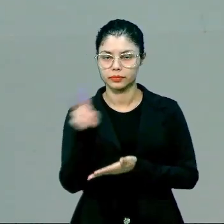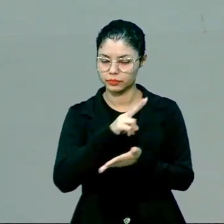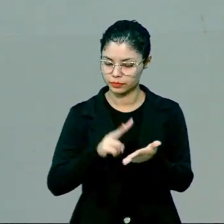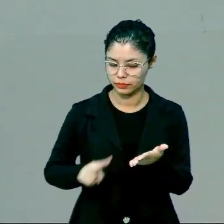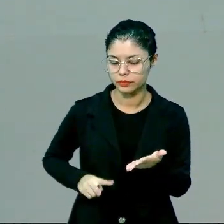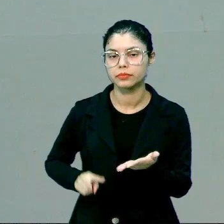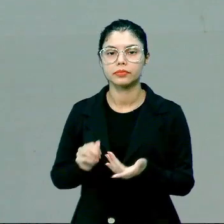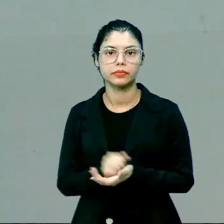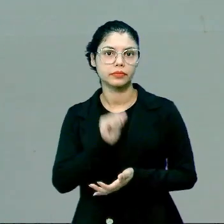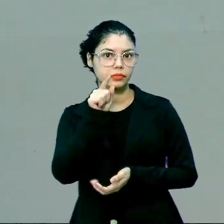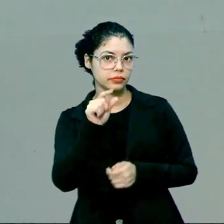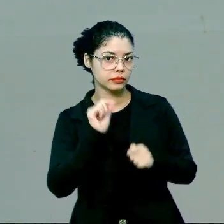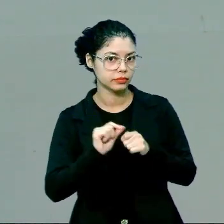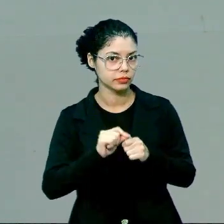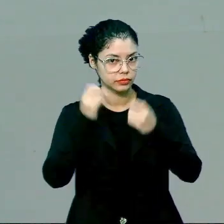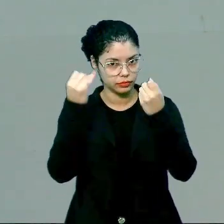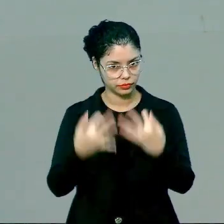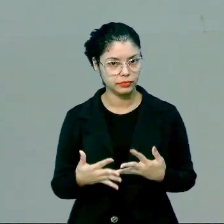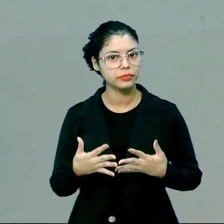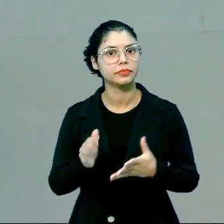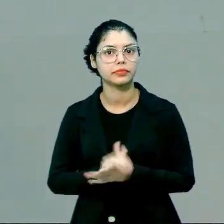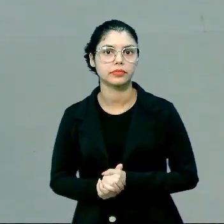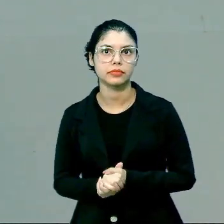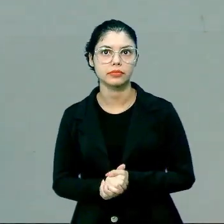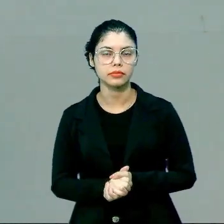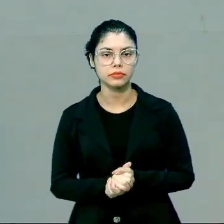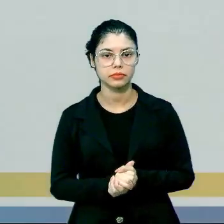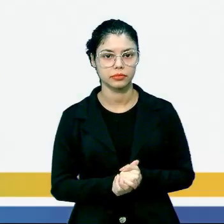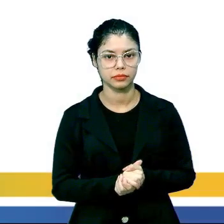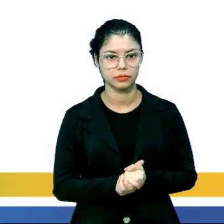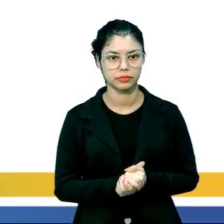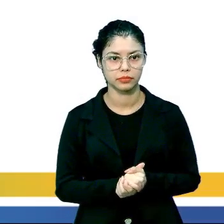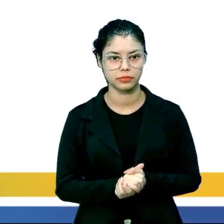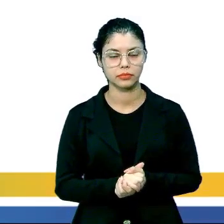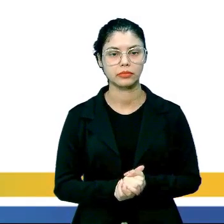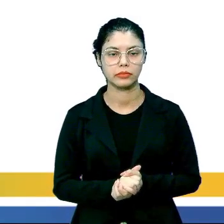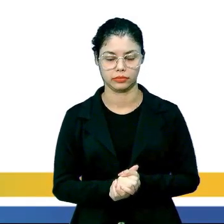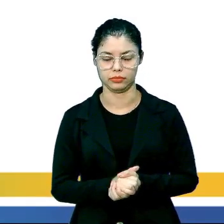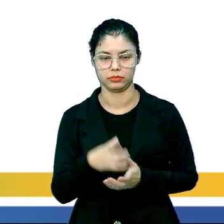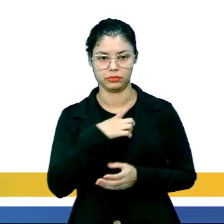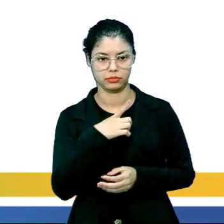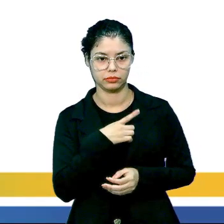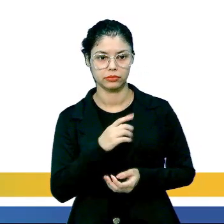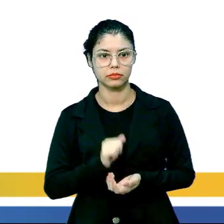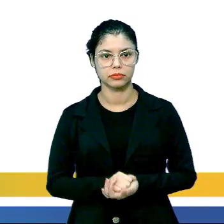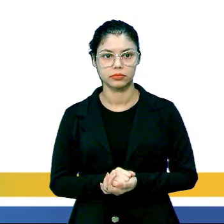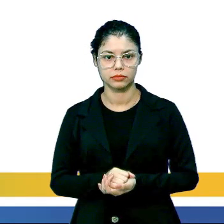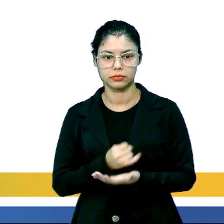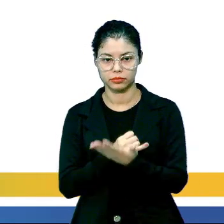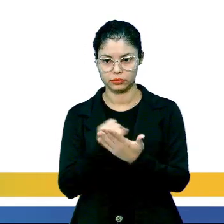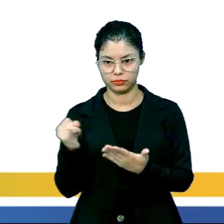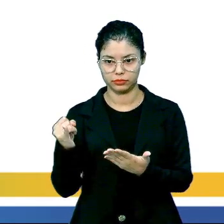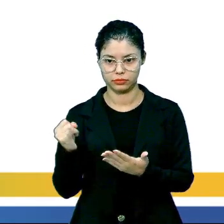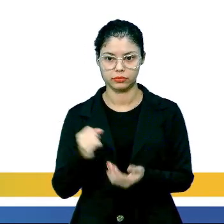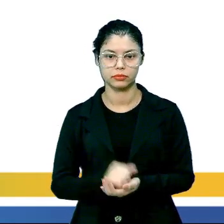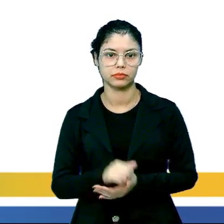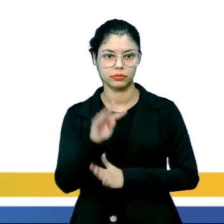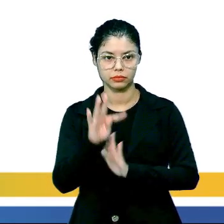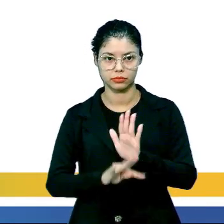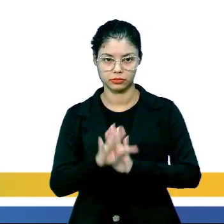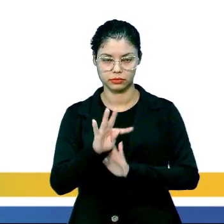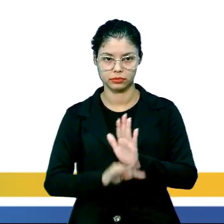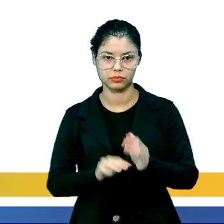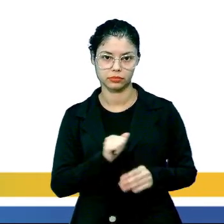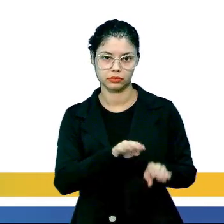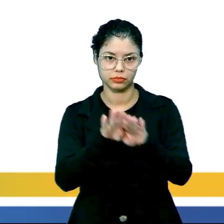leitura e aí eu vou fazendo uma explicação logo em seguida. E aí, nós temos aqui a introdução do nosso texto,